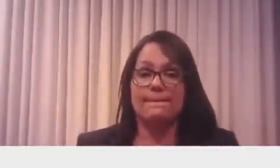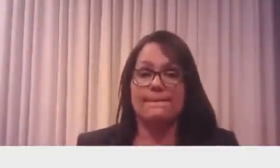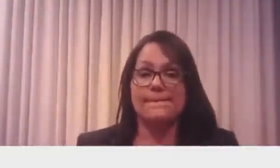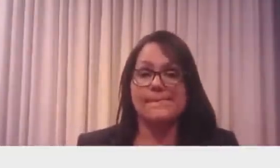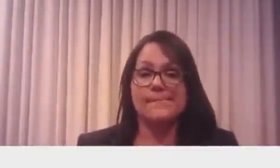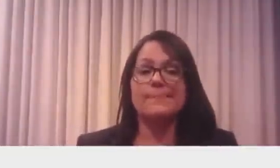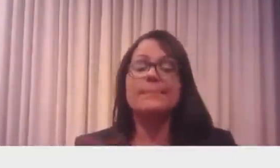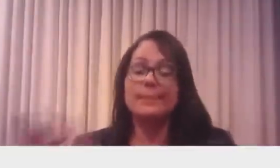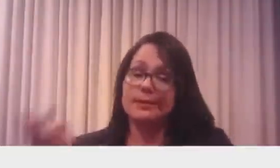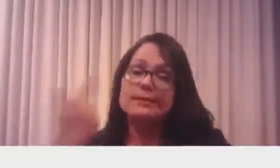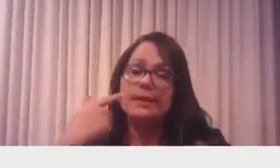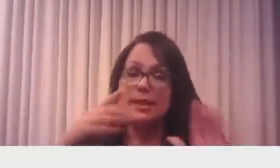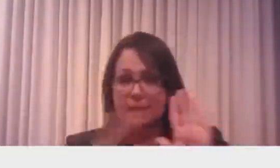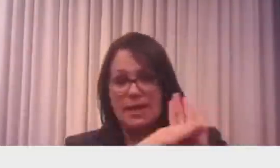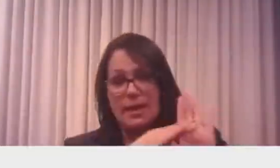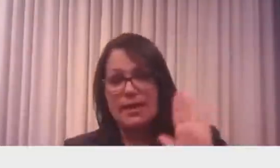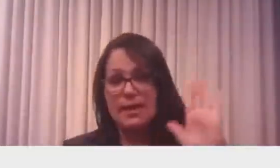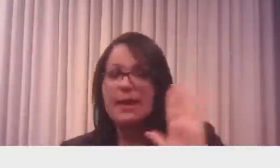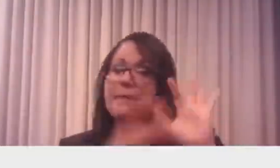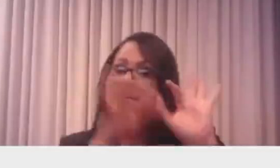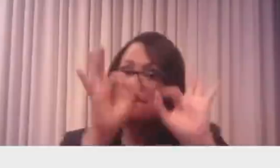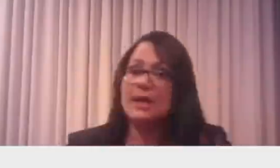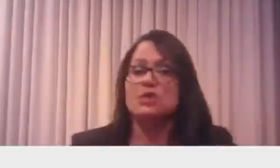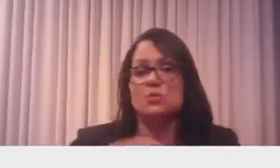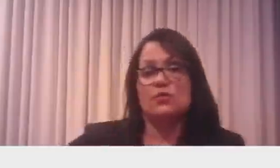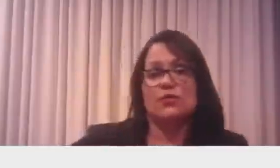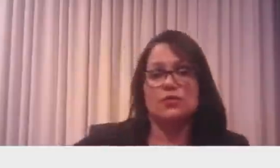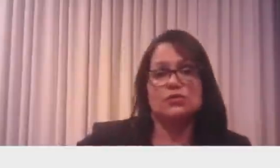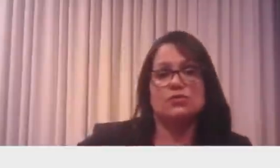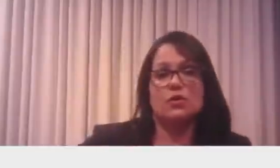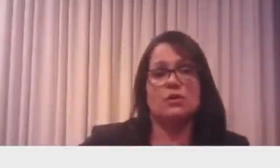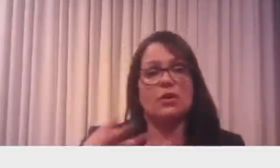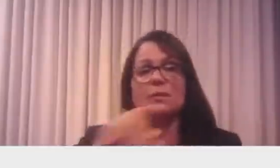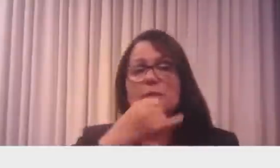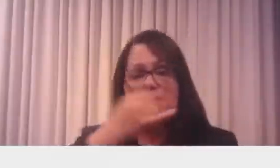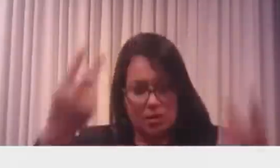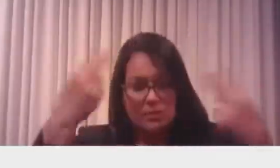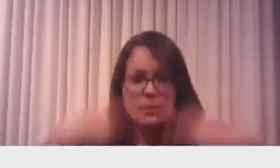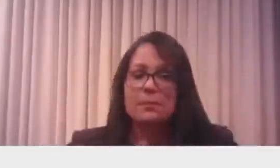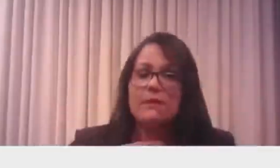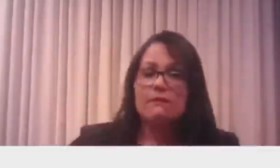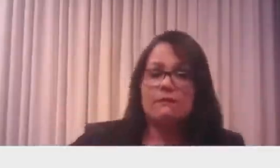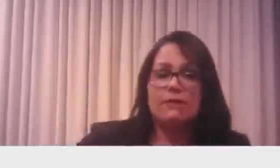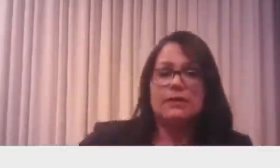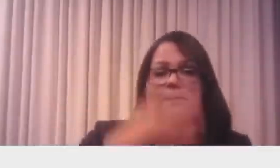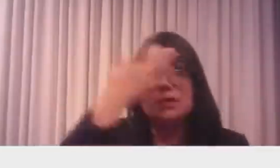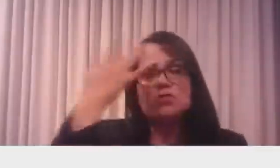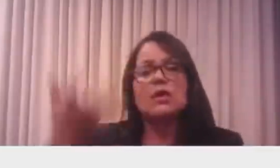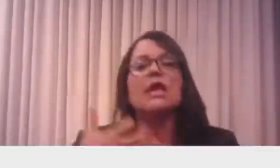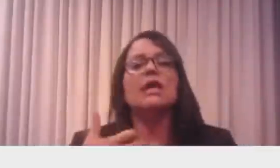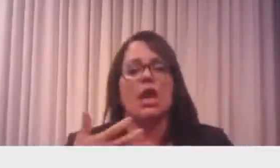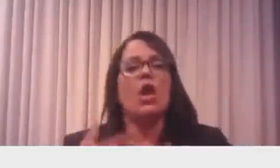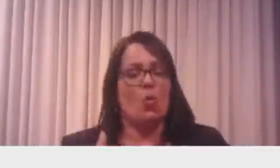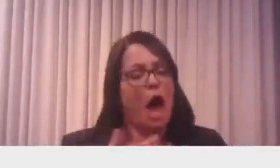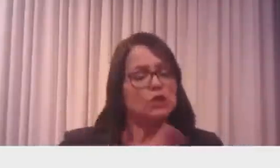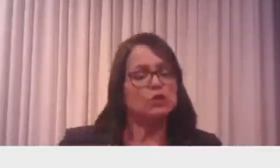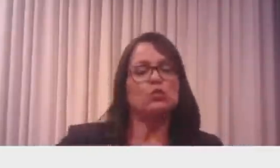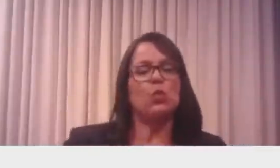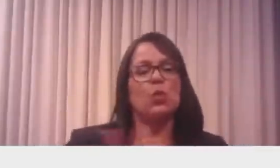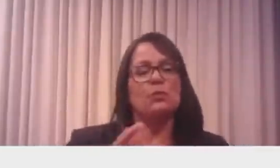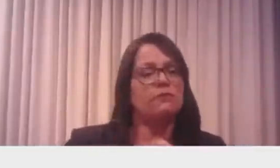ter um protocolo que funcione. Agora você pode ver, olha a minha situação, alguns querem que eu assuma e tome certas providências.